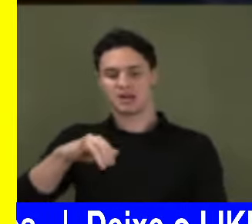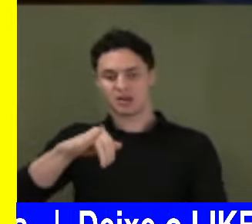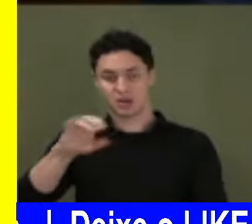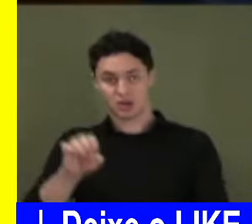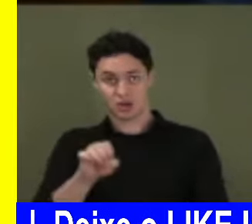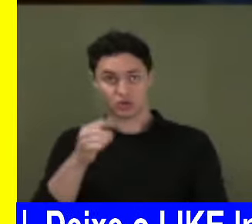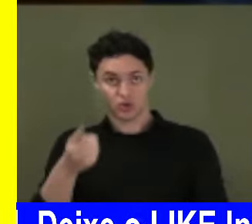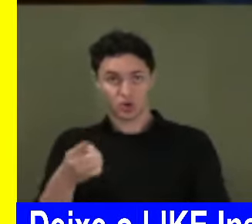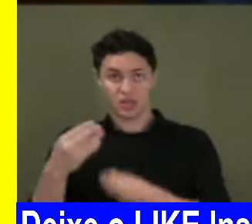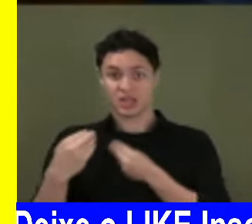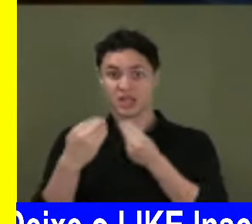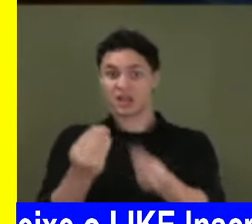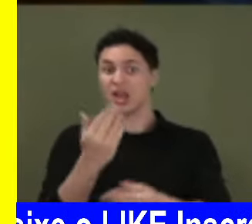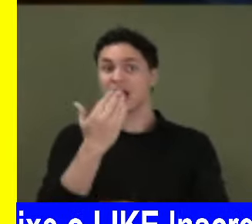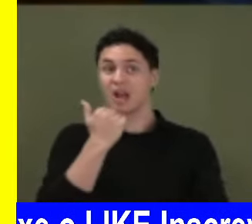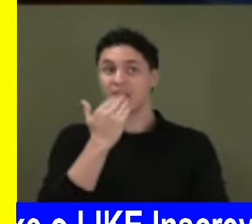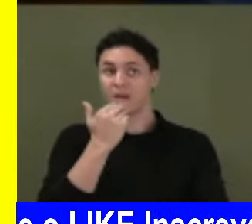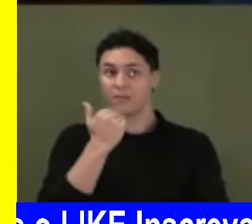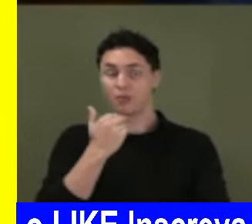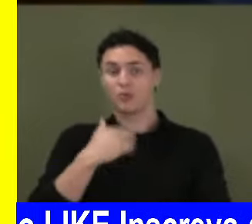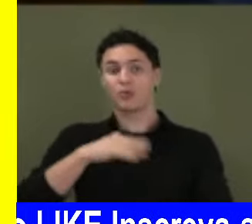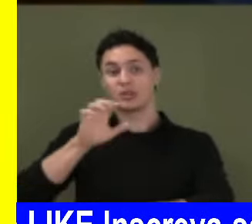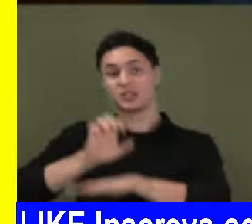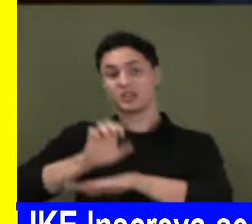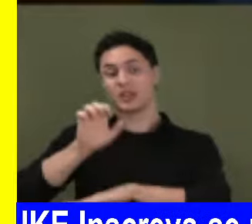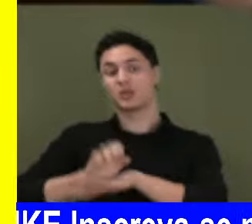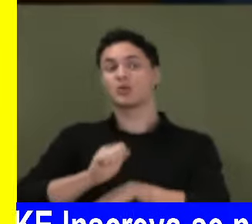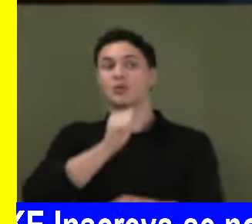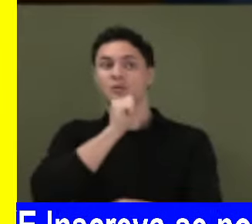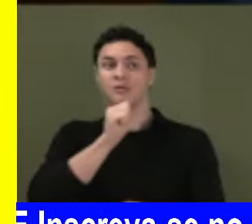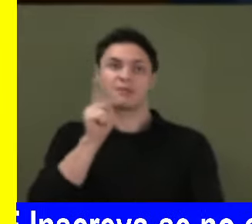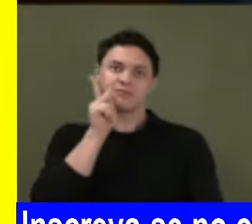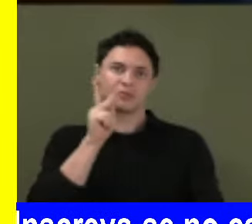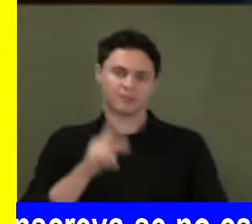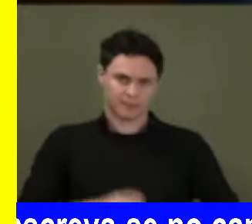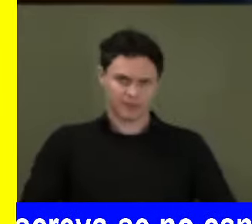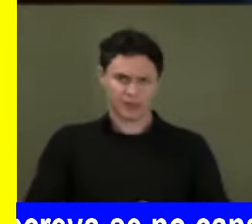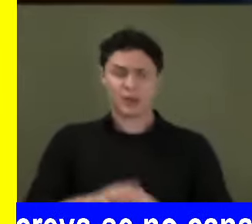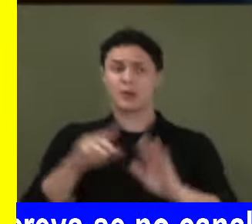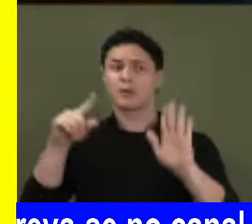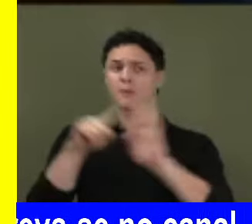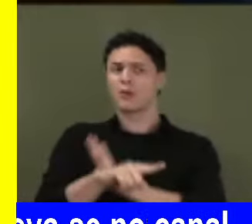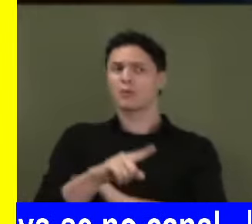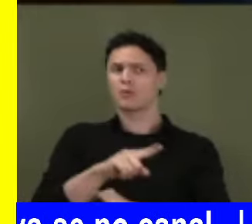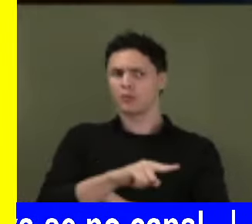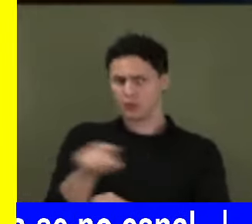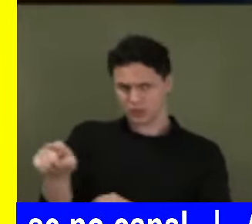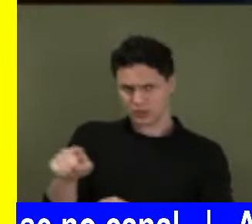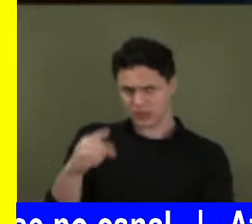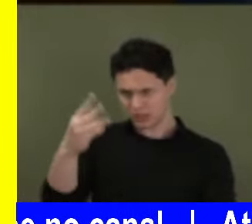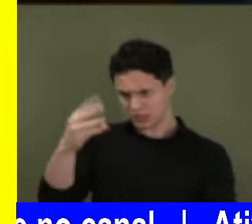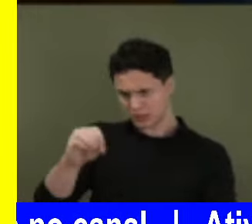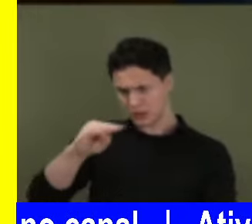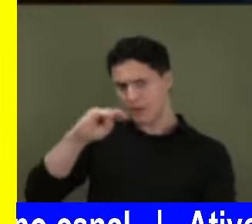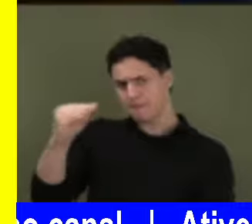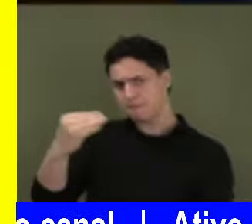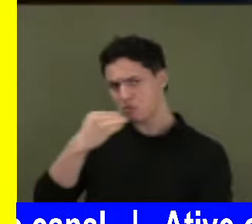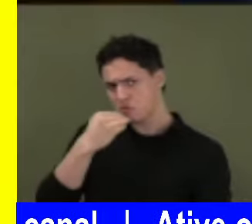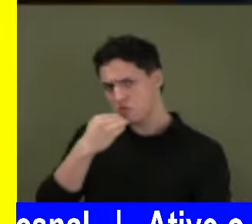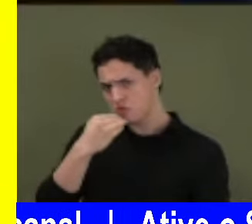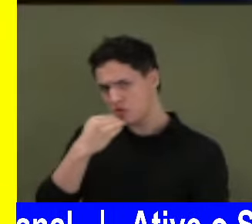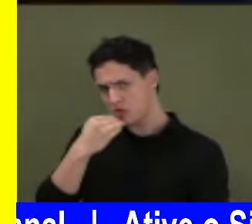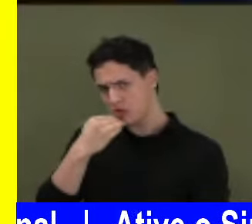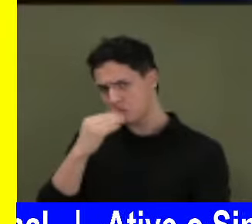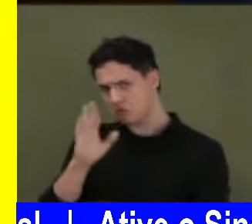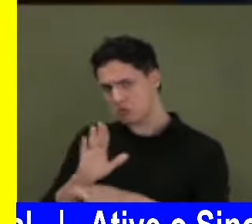alimentado quase inteiro o estado do Amapá. Aí eu fico perguntando, esses 30 milhões vai virar o quê para o